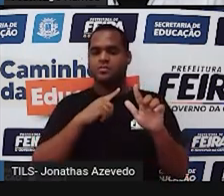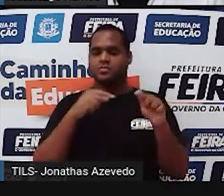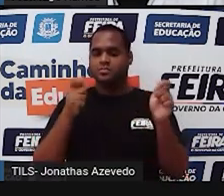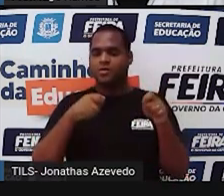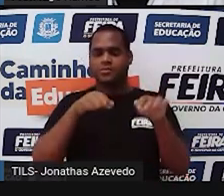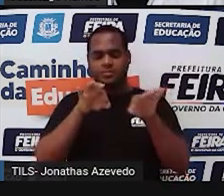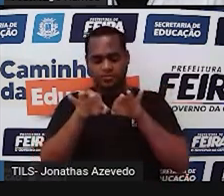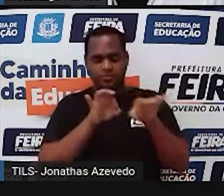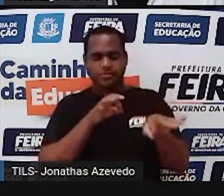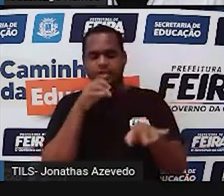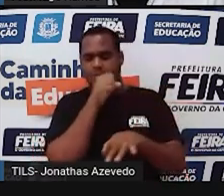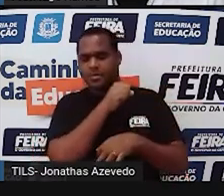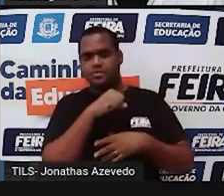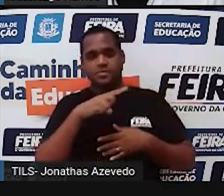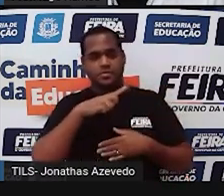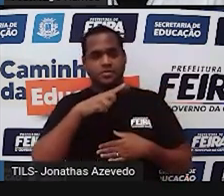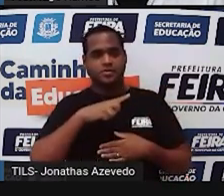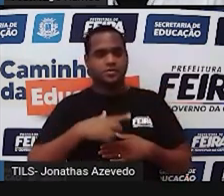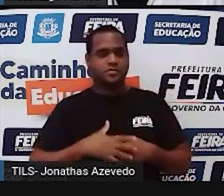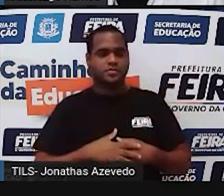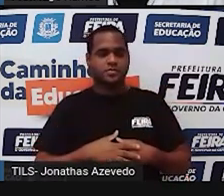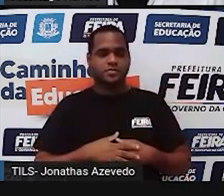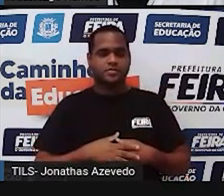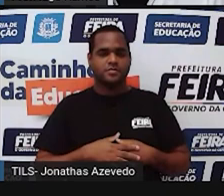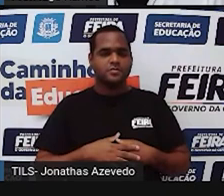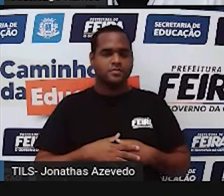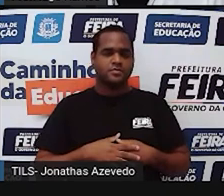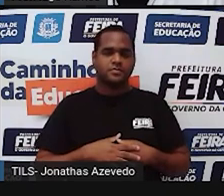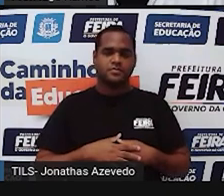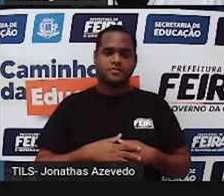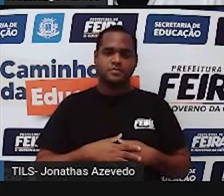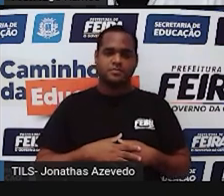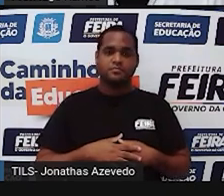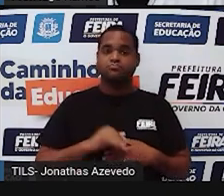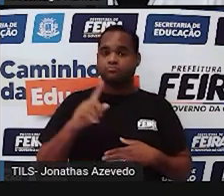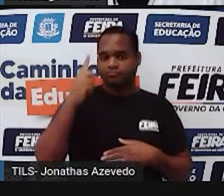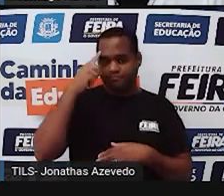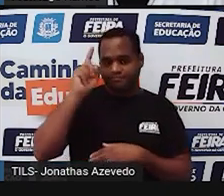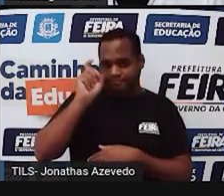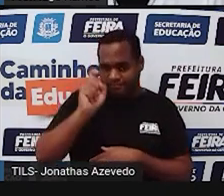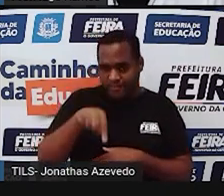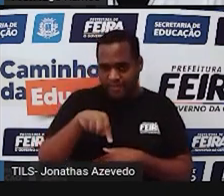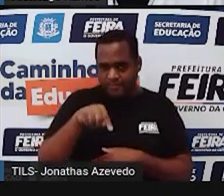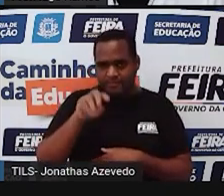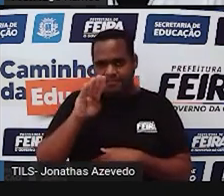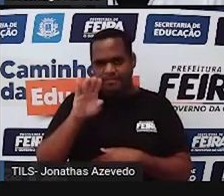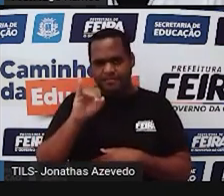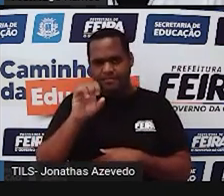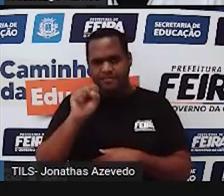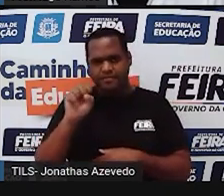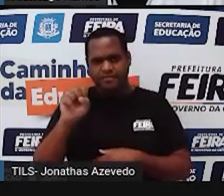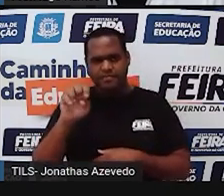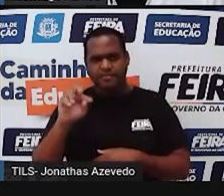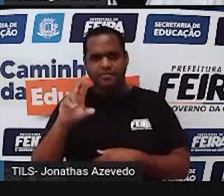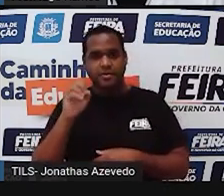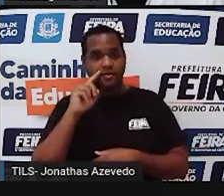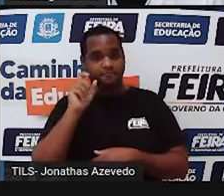rapidinho ó ó bissetriz eu vou clicar tá vendo olha só vou clicar